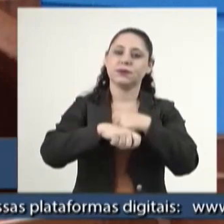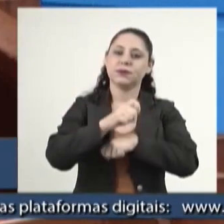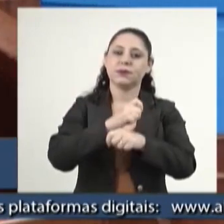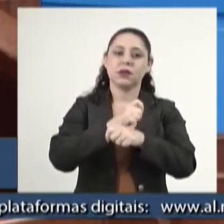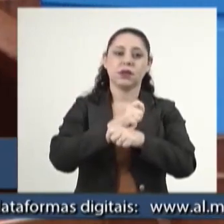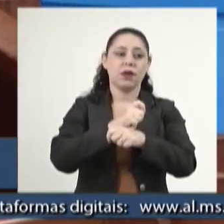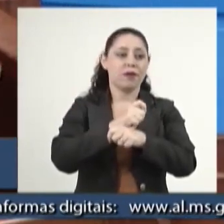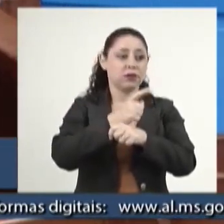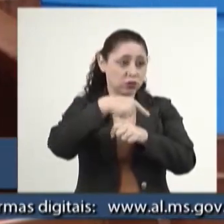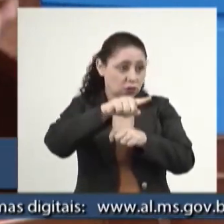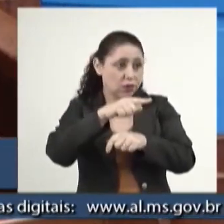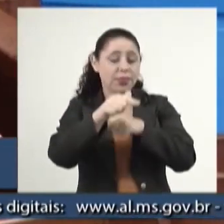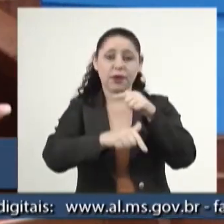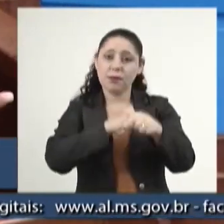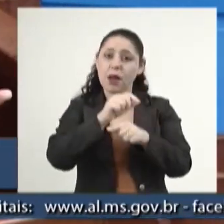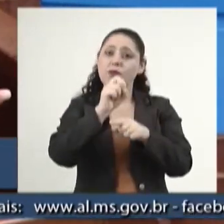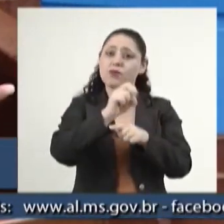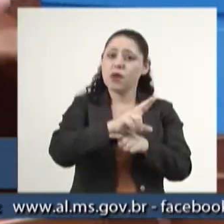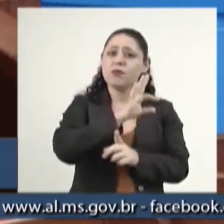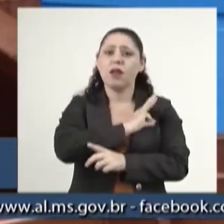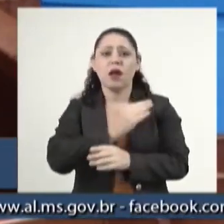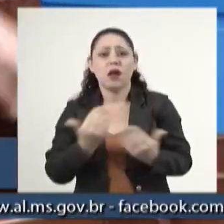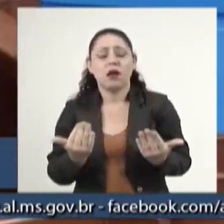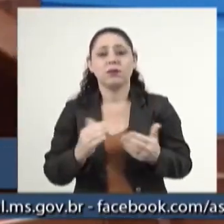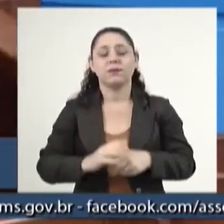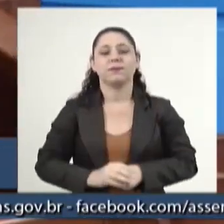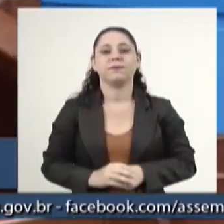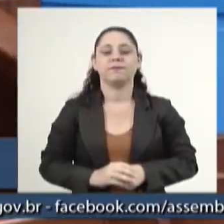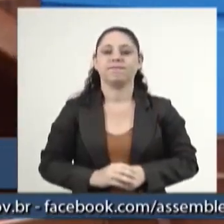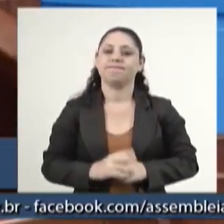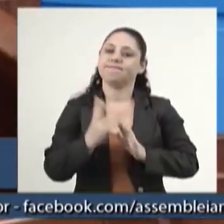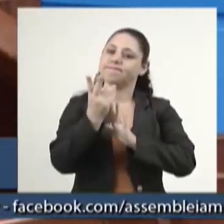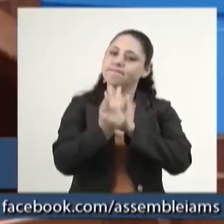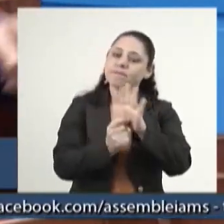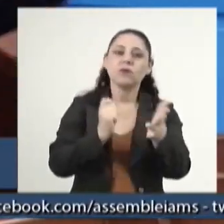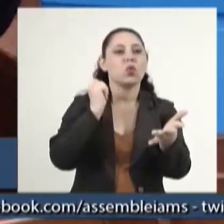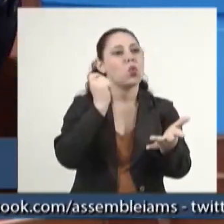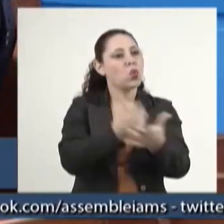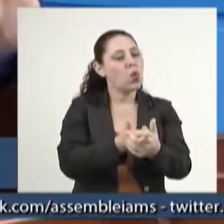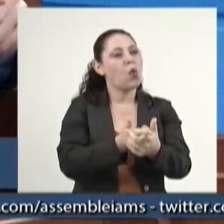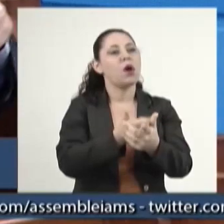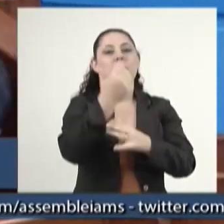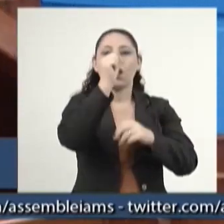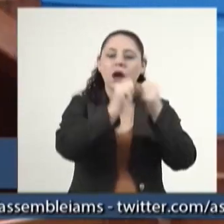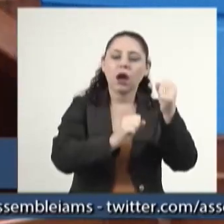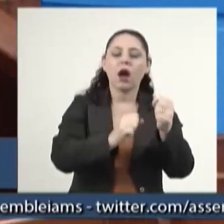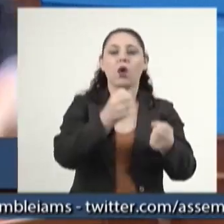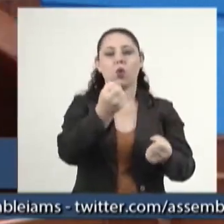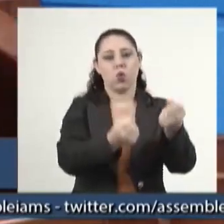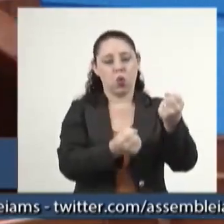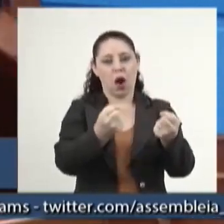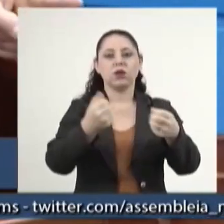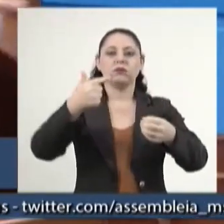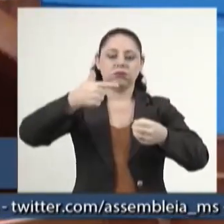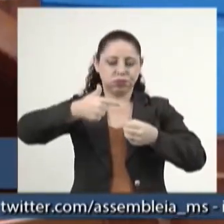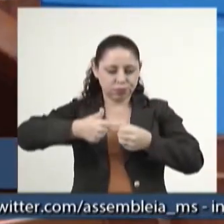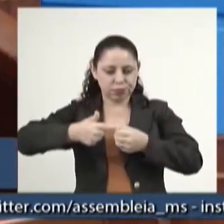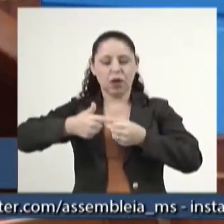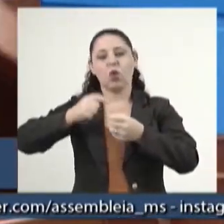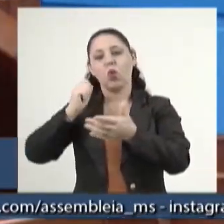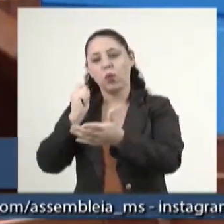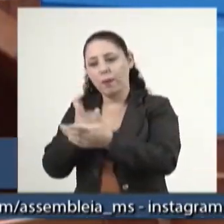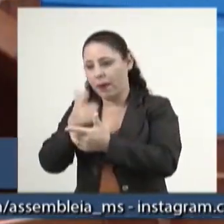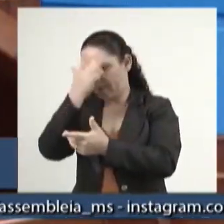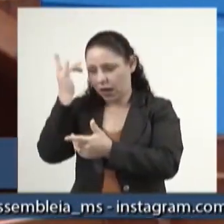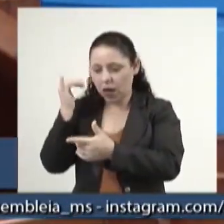e da circulação desse dinheiro. dinheiro que vai na aquisição de máquinas, que vai para abastecer o posto, que vai comprar